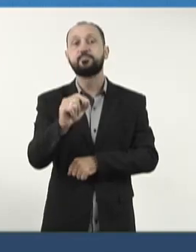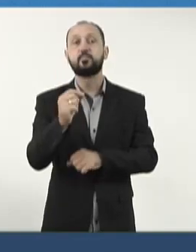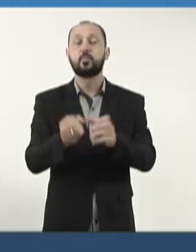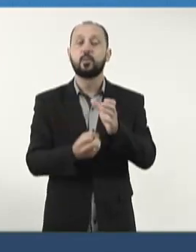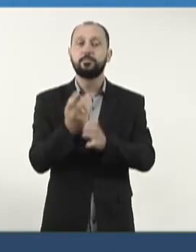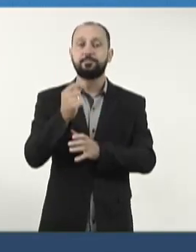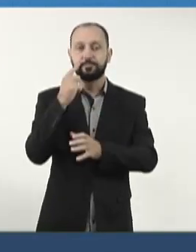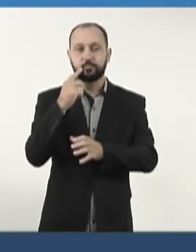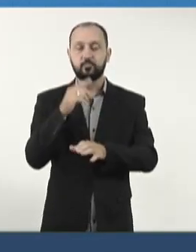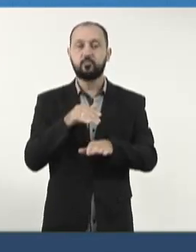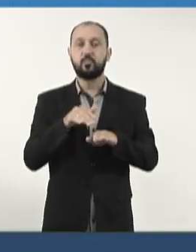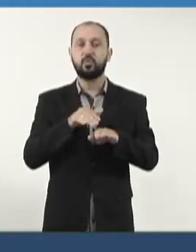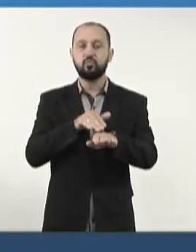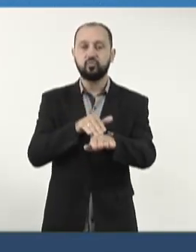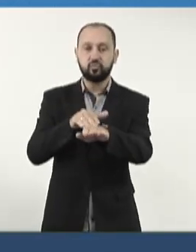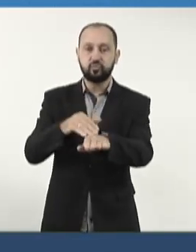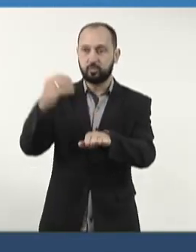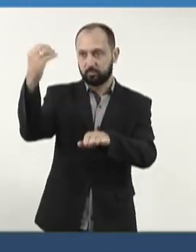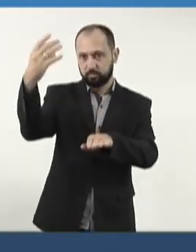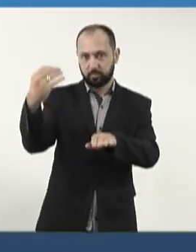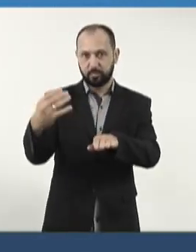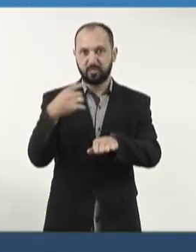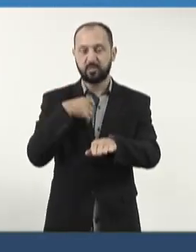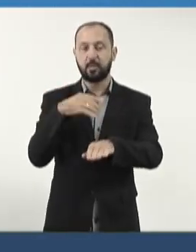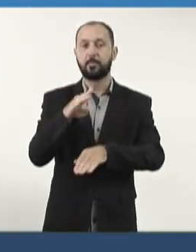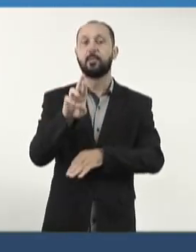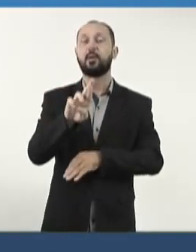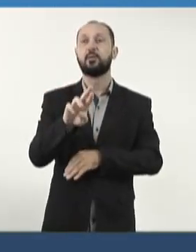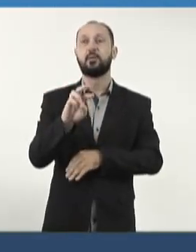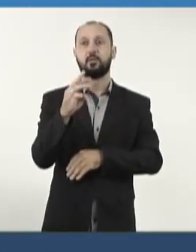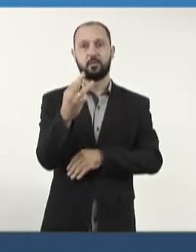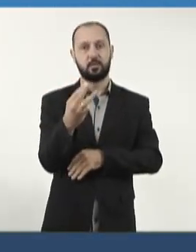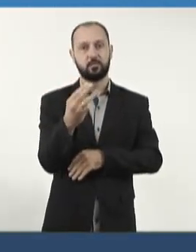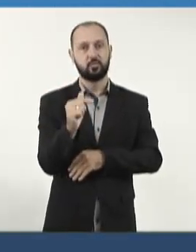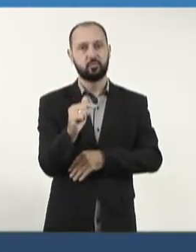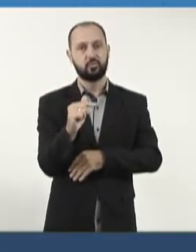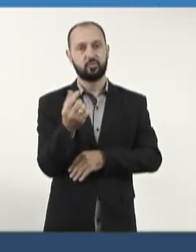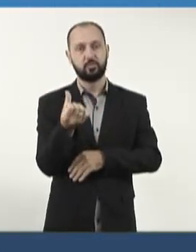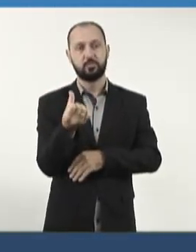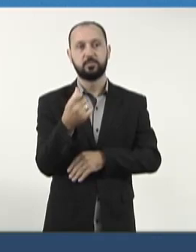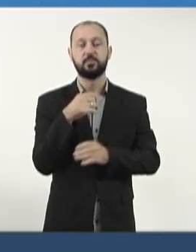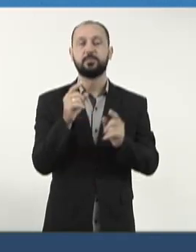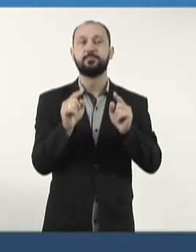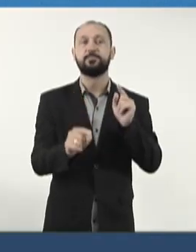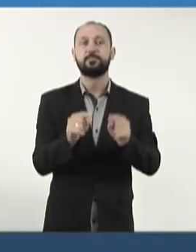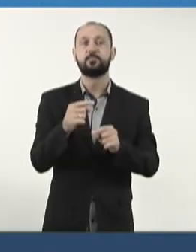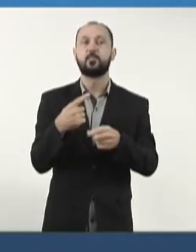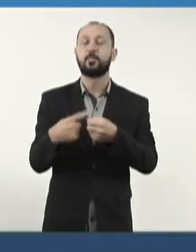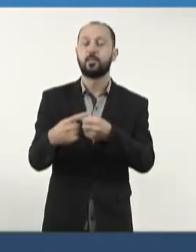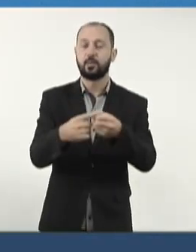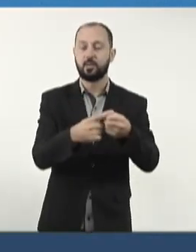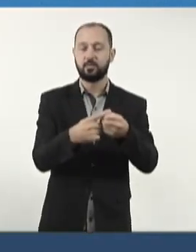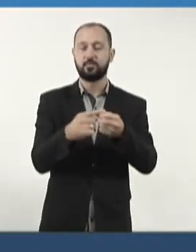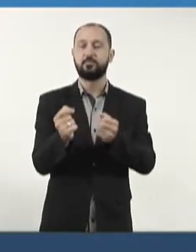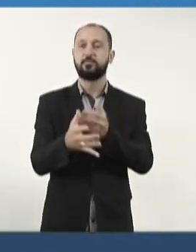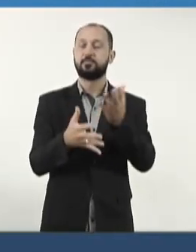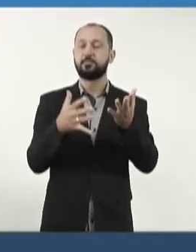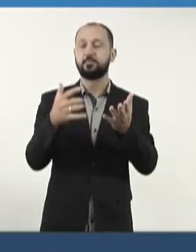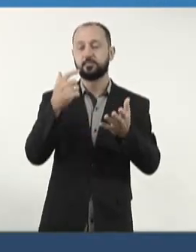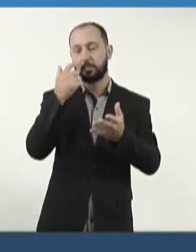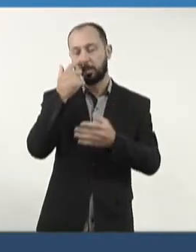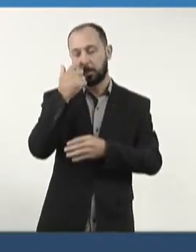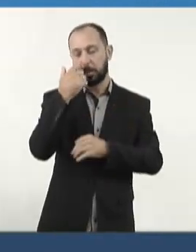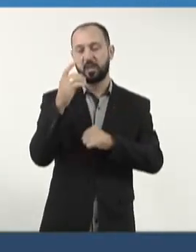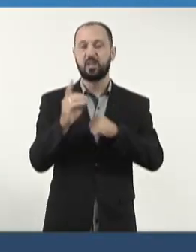implantação de redutores de velocidades, radares, na BR-376, no trecho que liga os municípios de Glória Dourados e